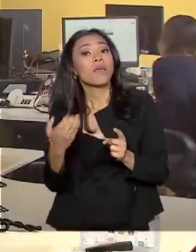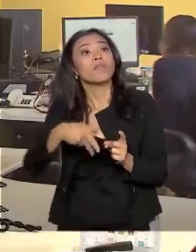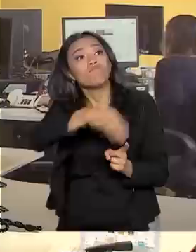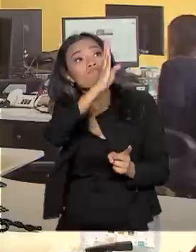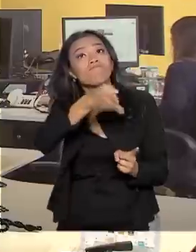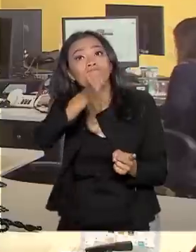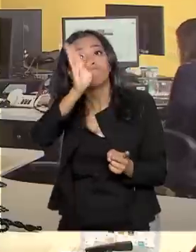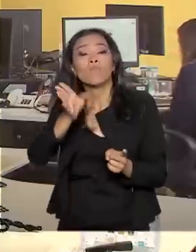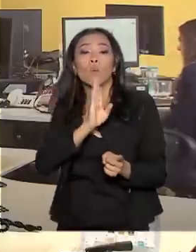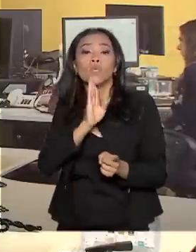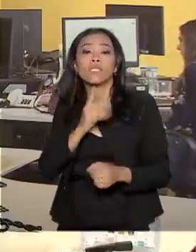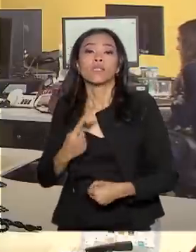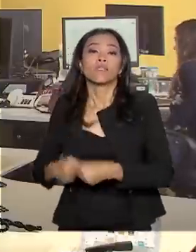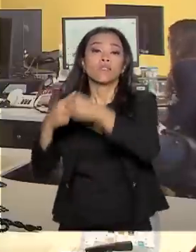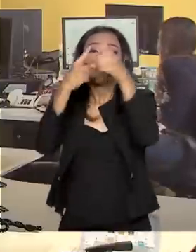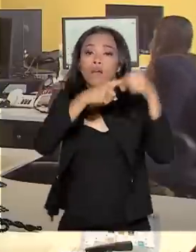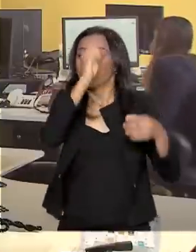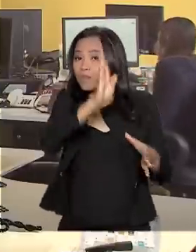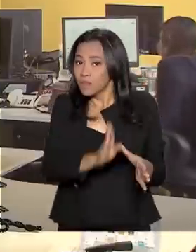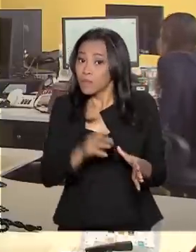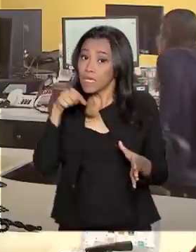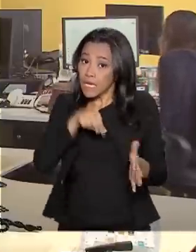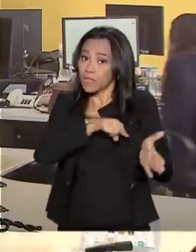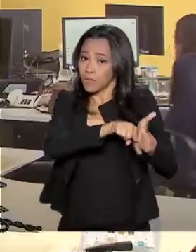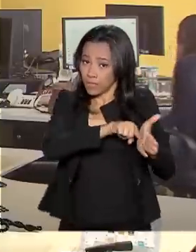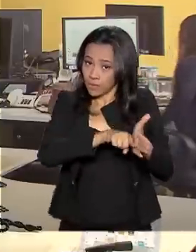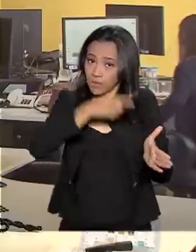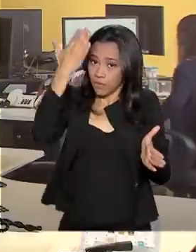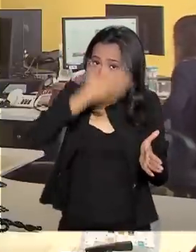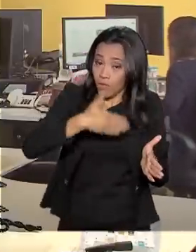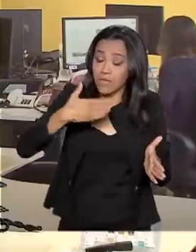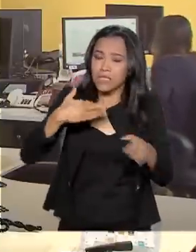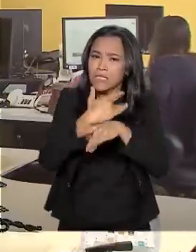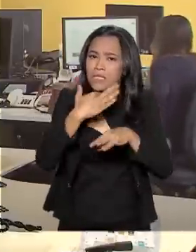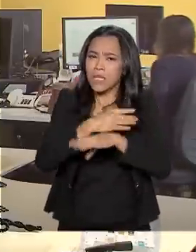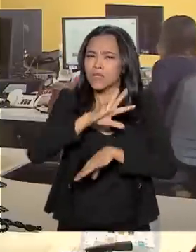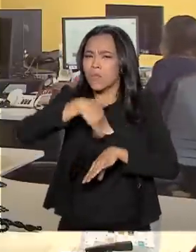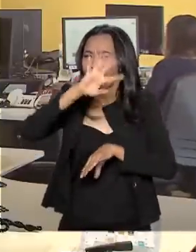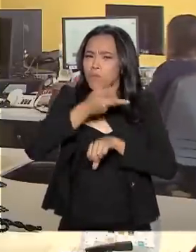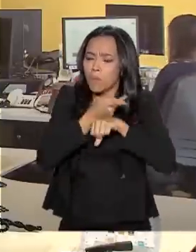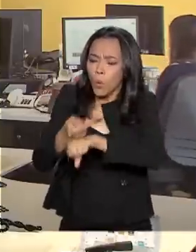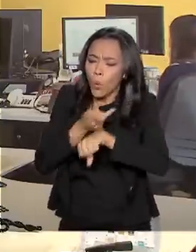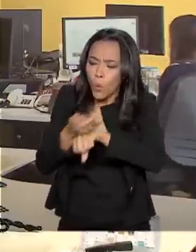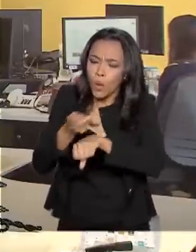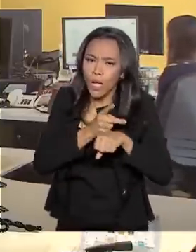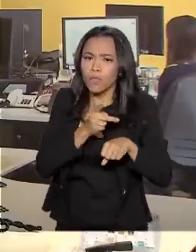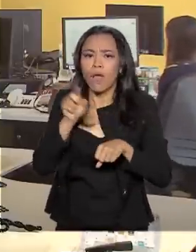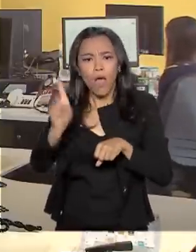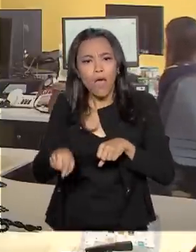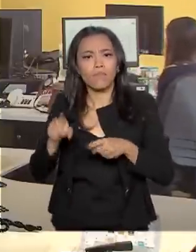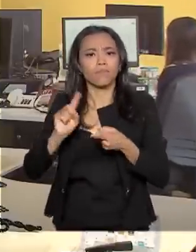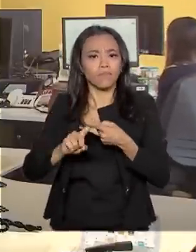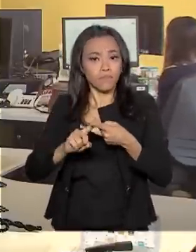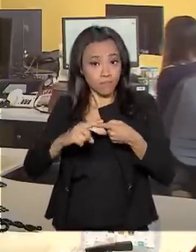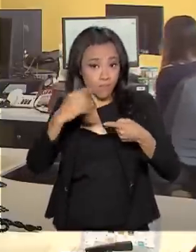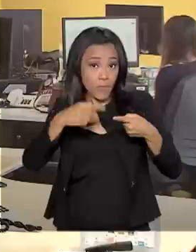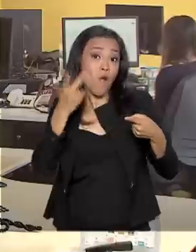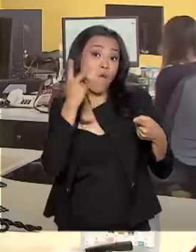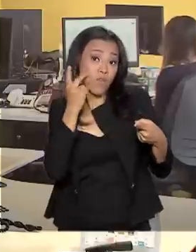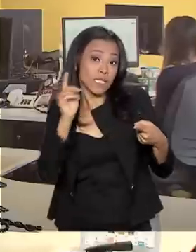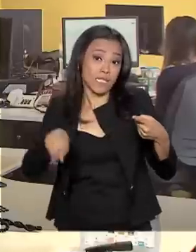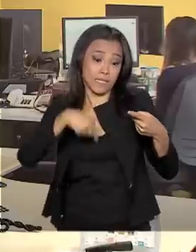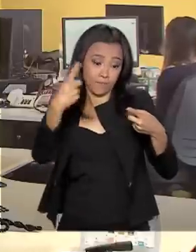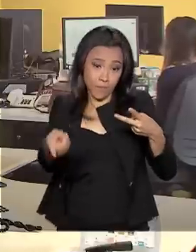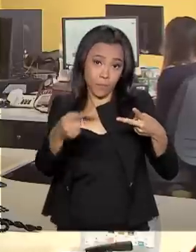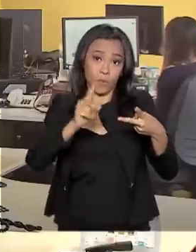conhecer outros lugares. E esse estudo mostra que as cidades mais procuradas nas agências de viagens daqui foram pela Ordem Fortaleza,